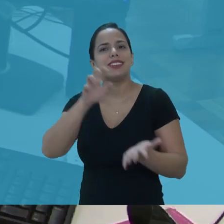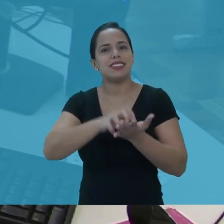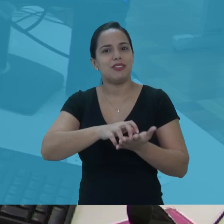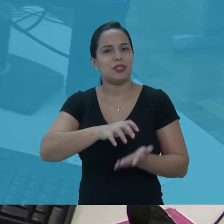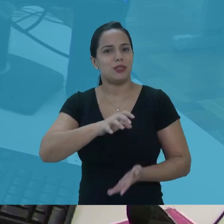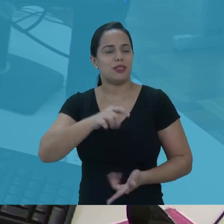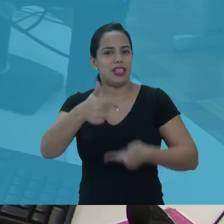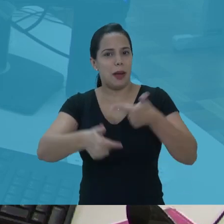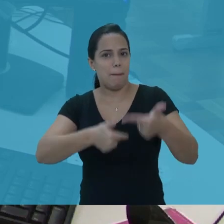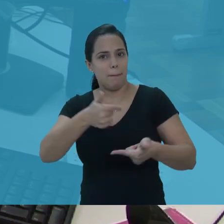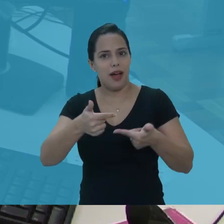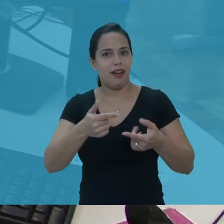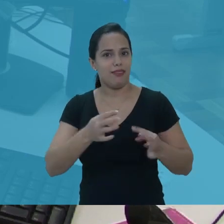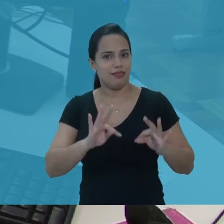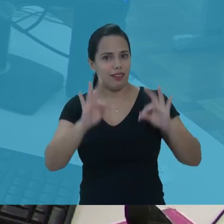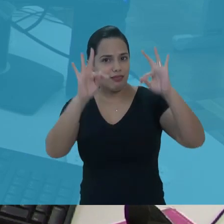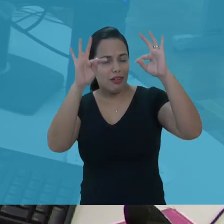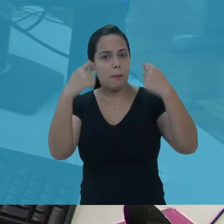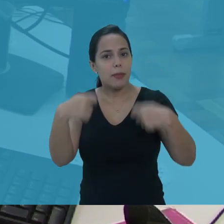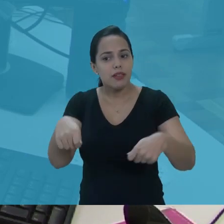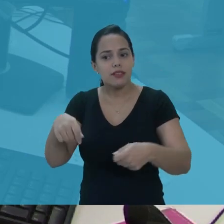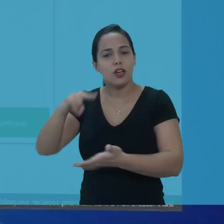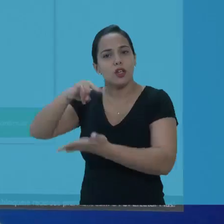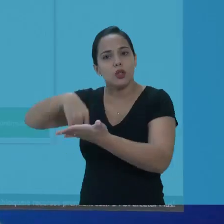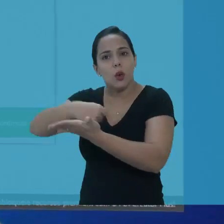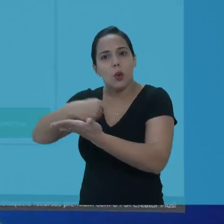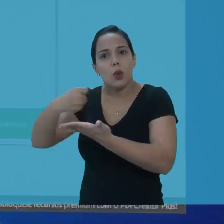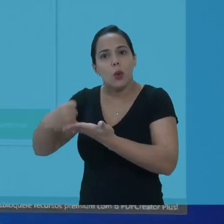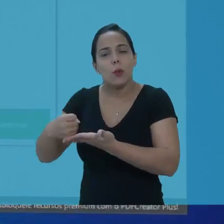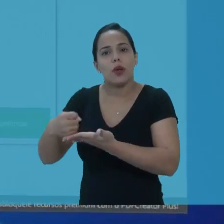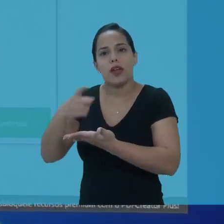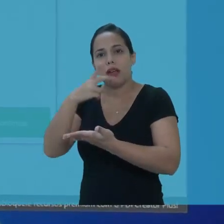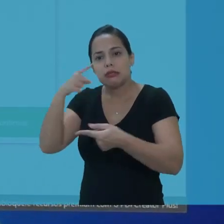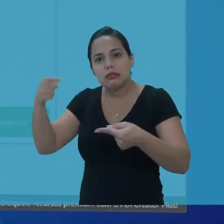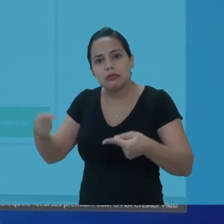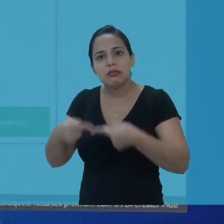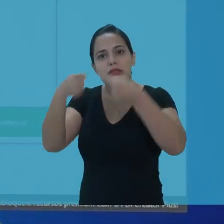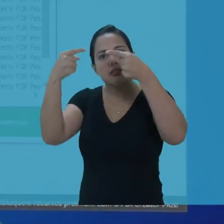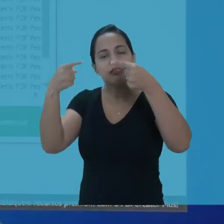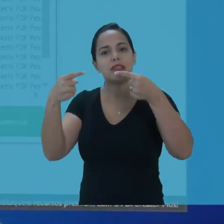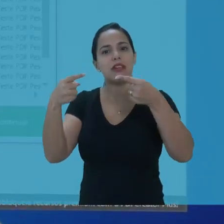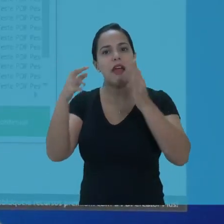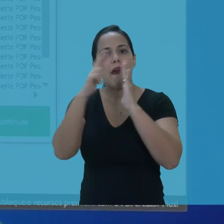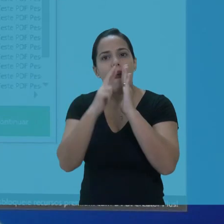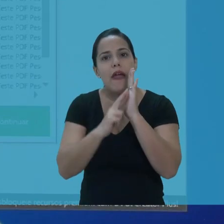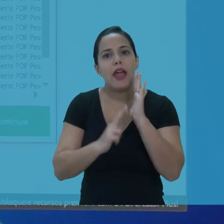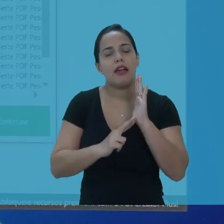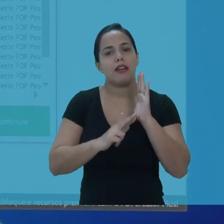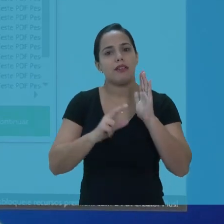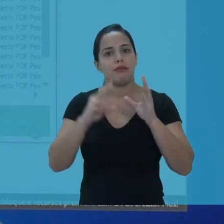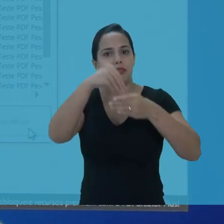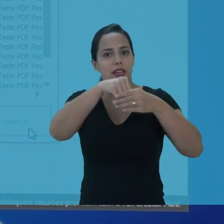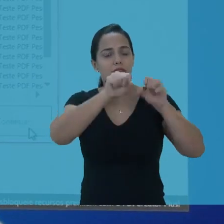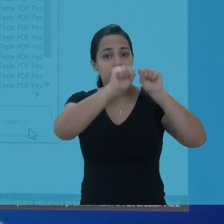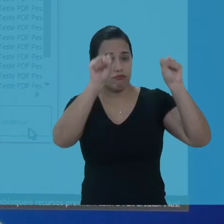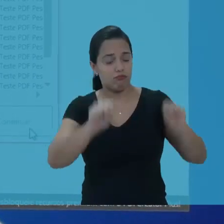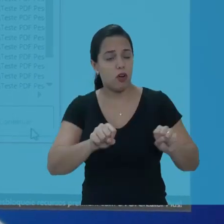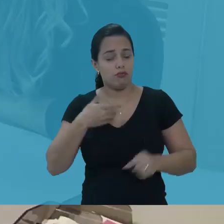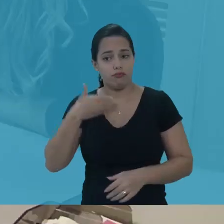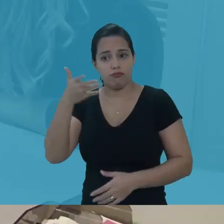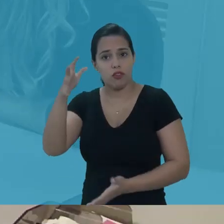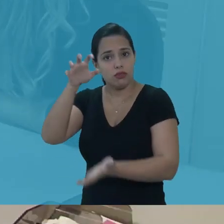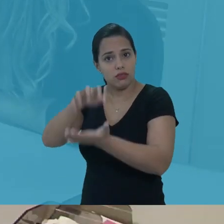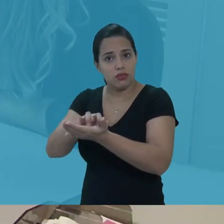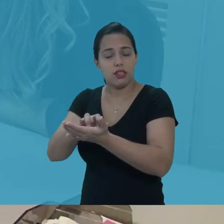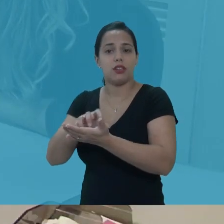facilitar o acesso dos servidores à tecnologia. Quem precisa digitalizar um documento nas especificações corretas pode